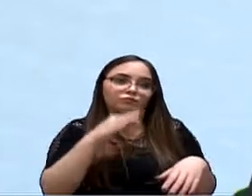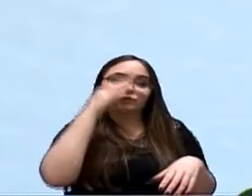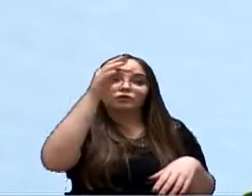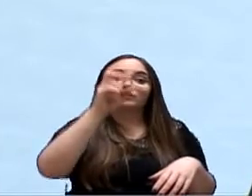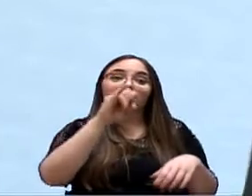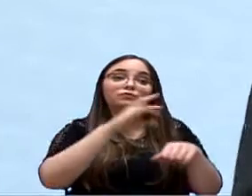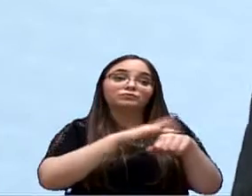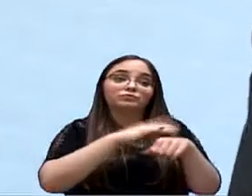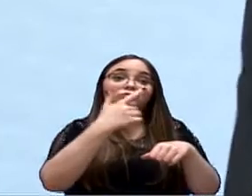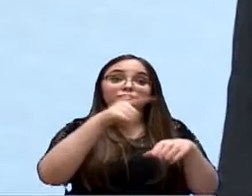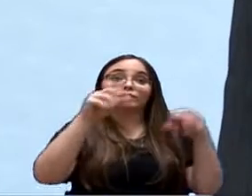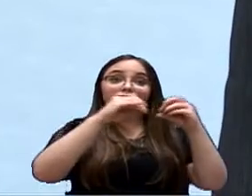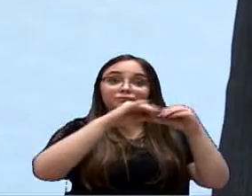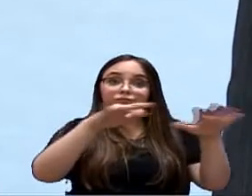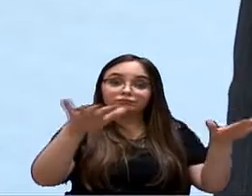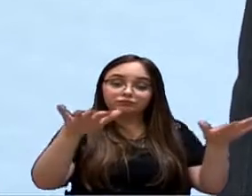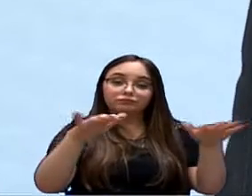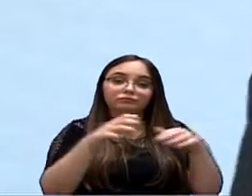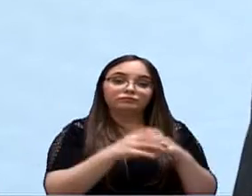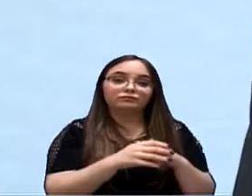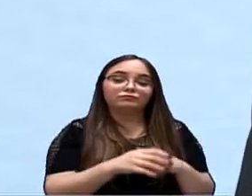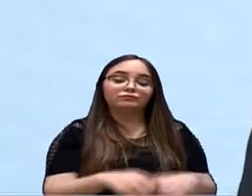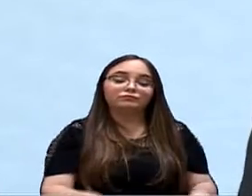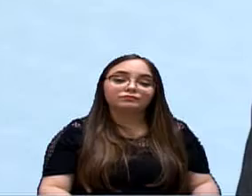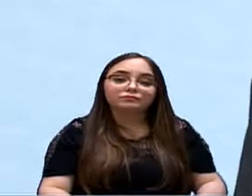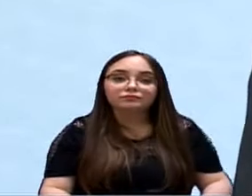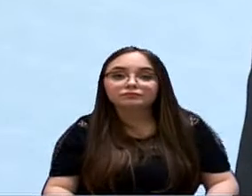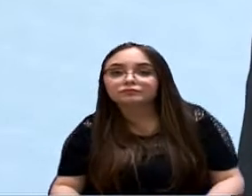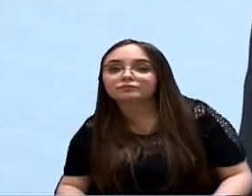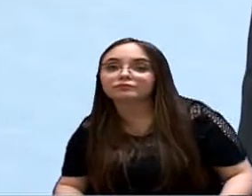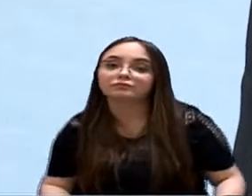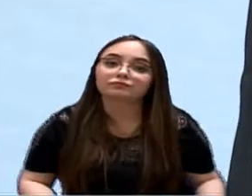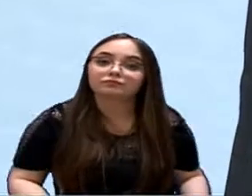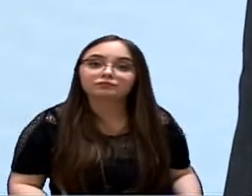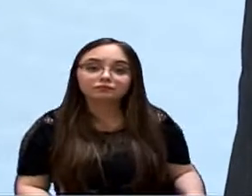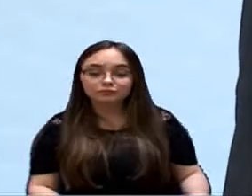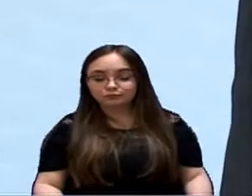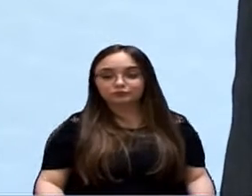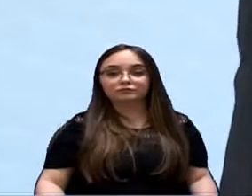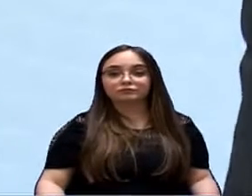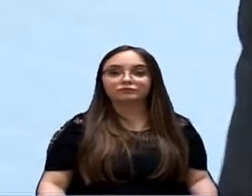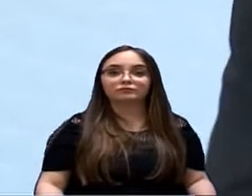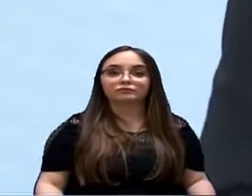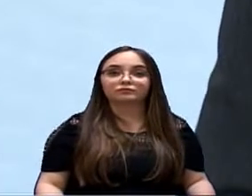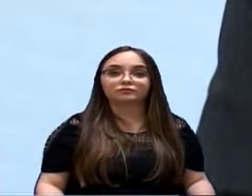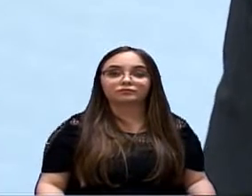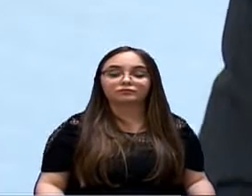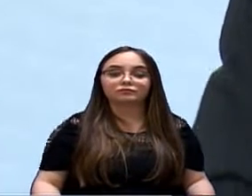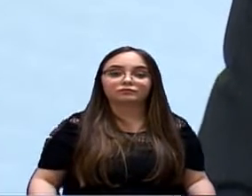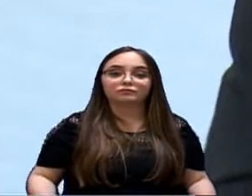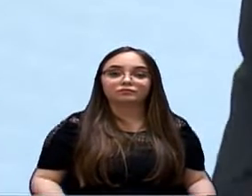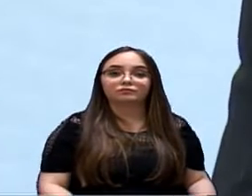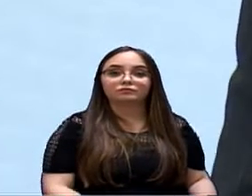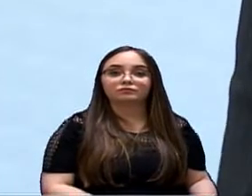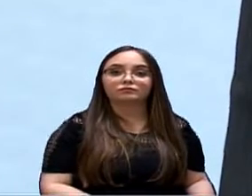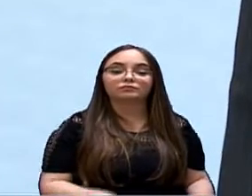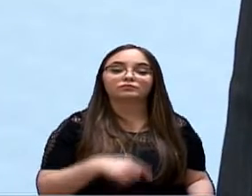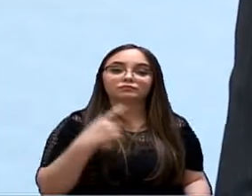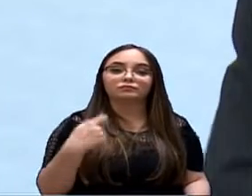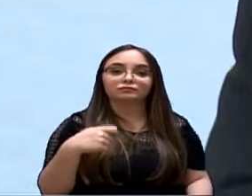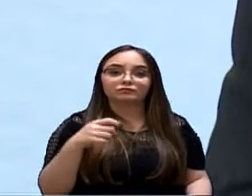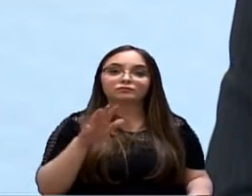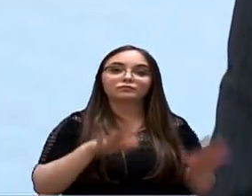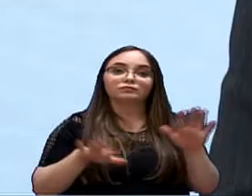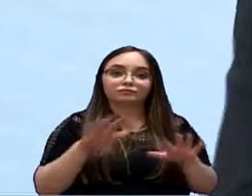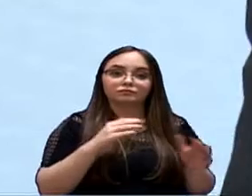não venha a sofrer como está sofrendo desta, que a tendência é que a gente tenha um olhar maior para o meio ambiente e que tenha noção